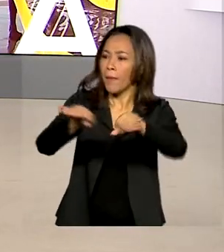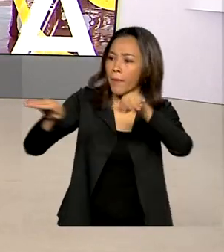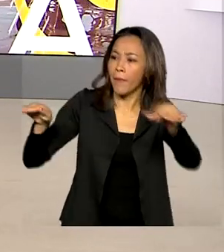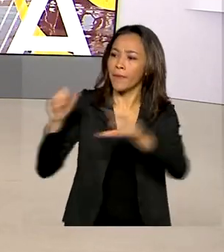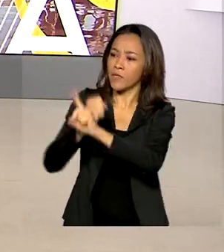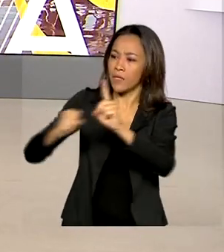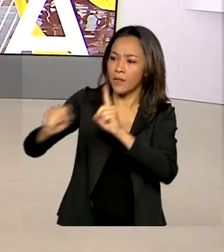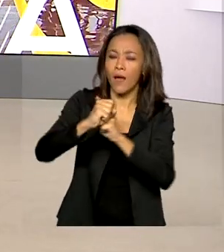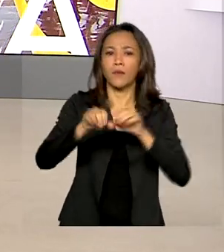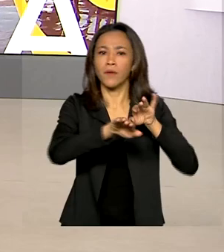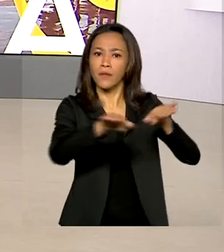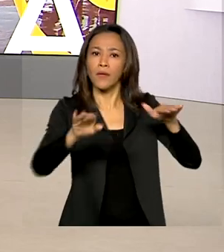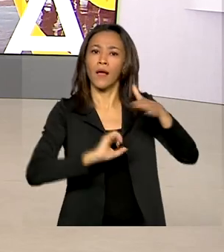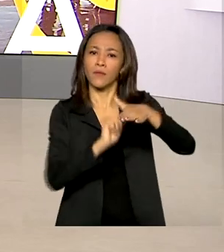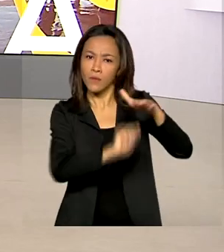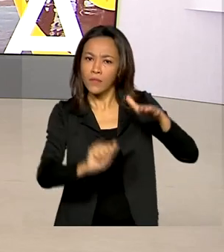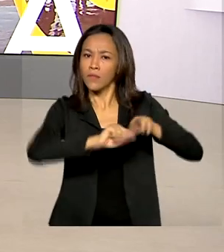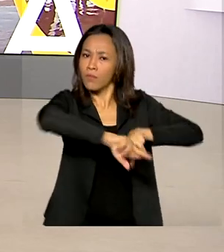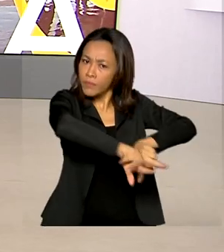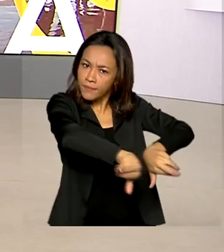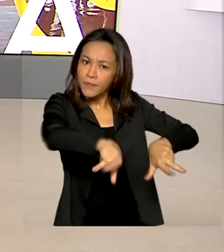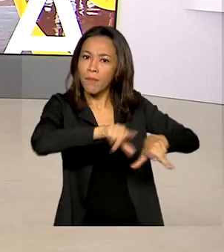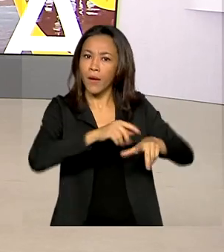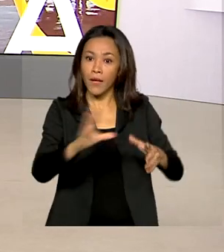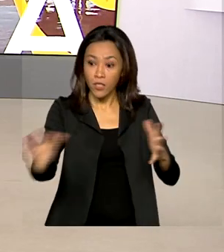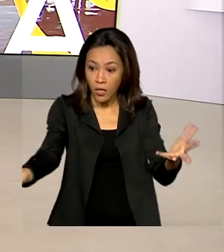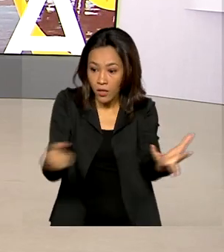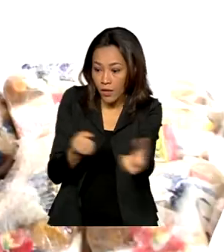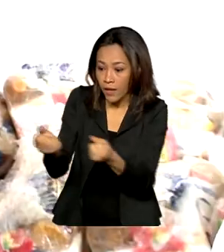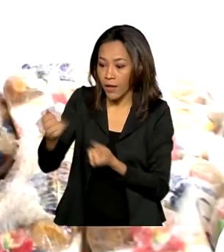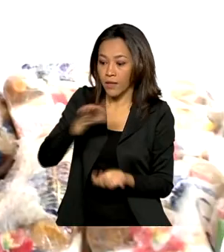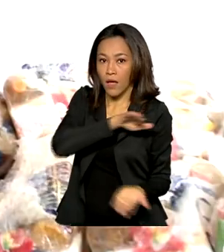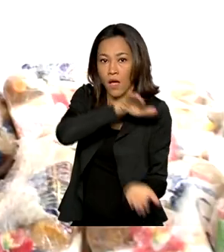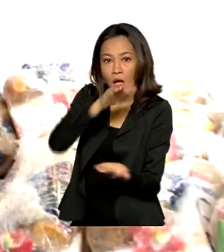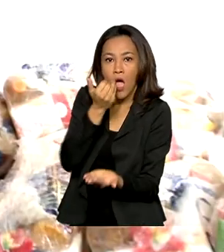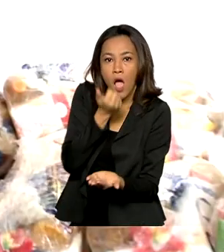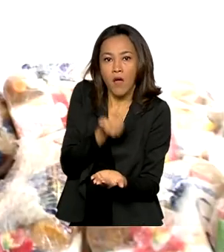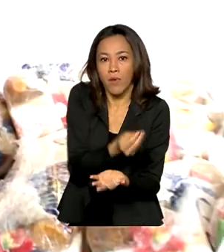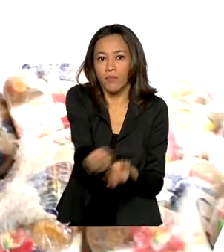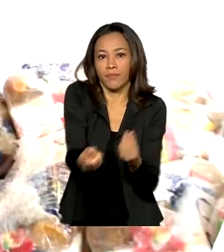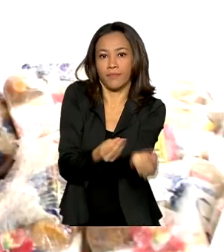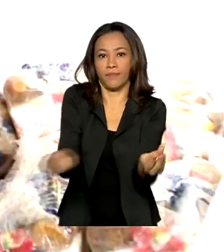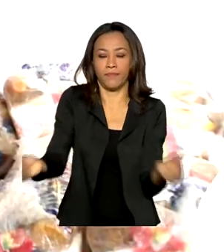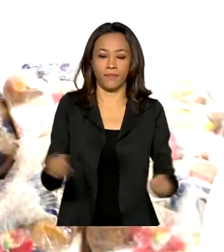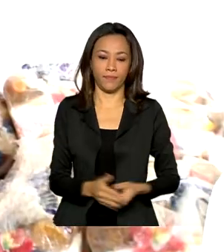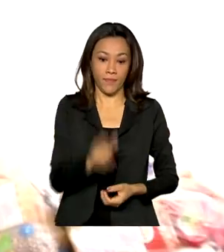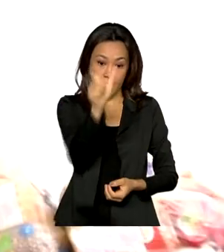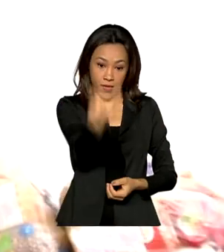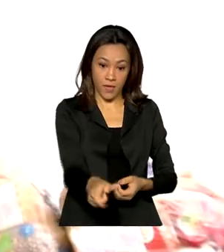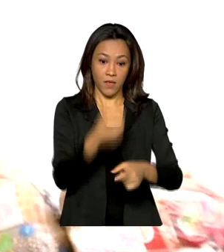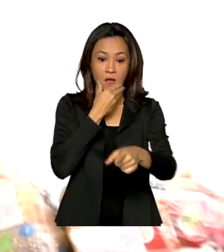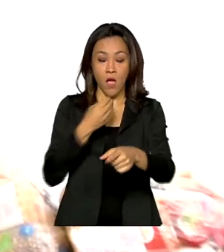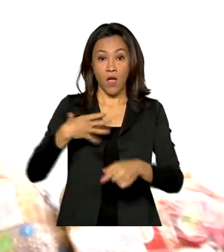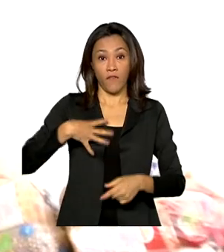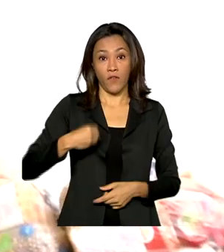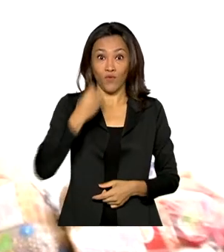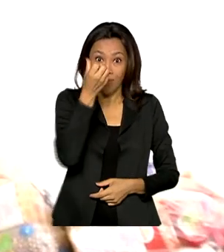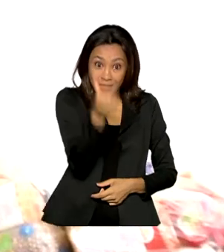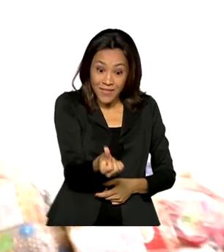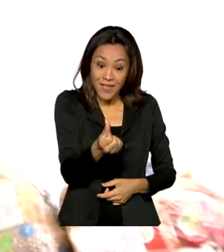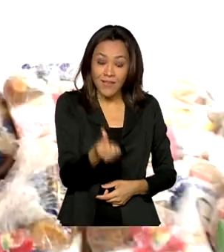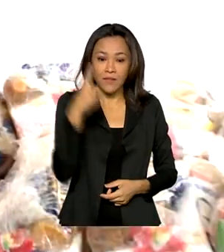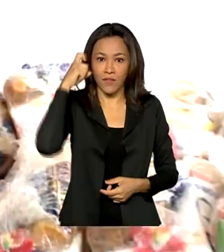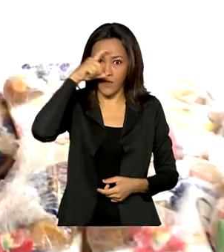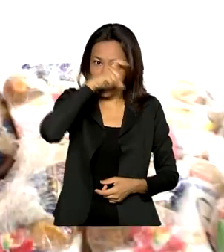instituições numa rede de arrecadação de alimentos. Para o William, com seis filhos, a situação está